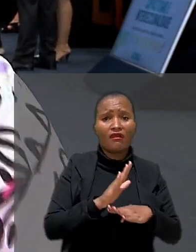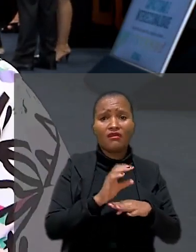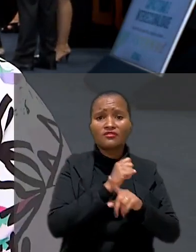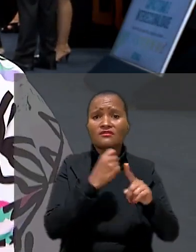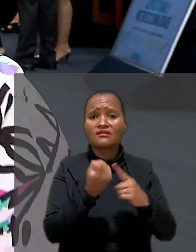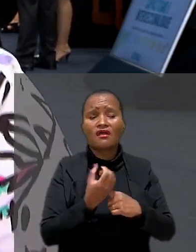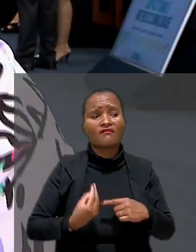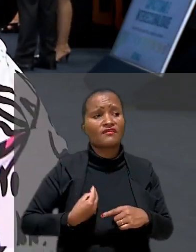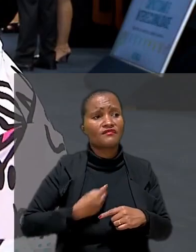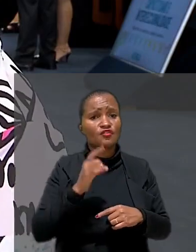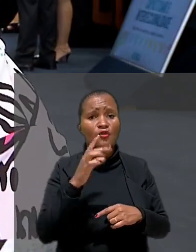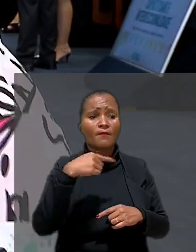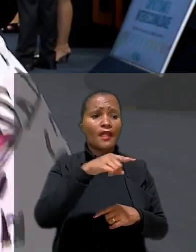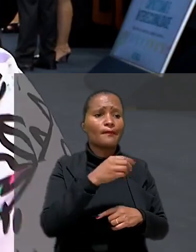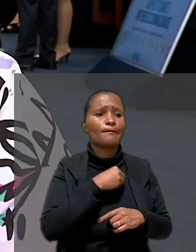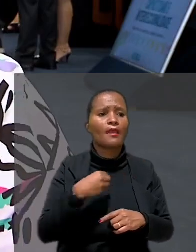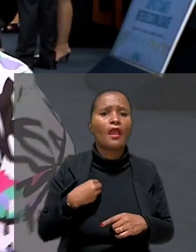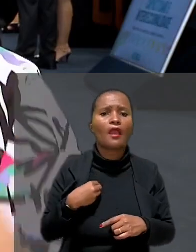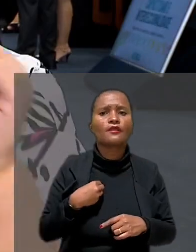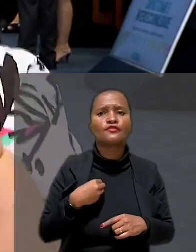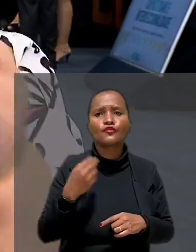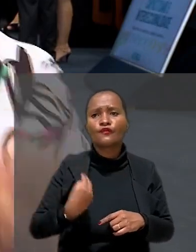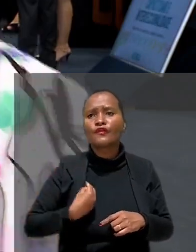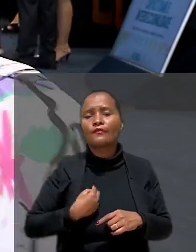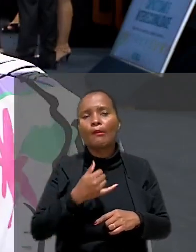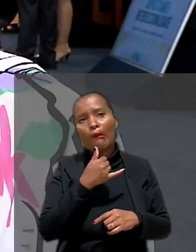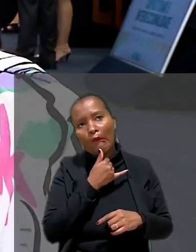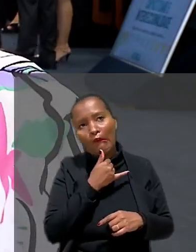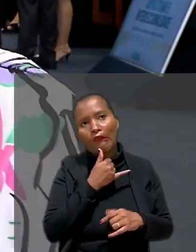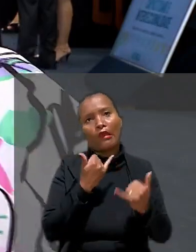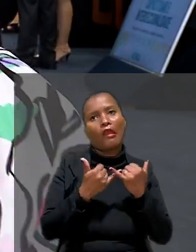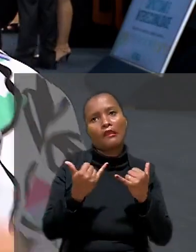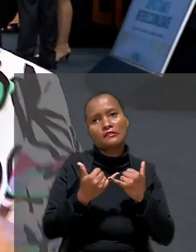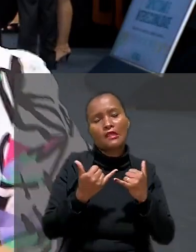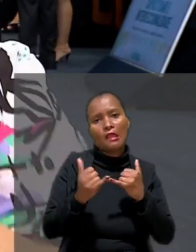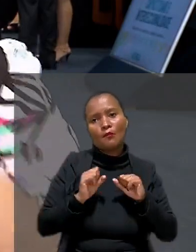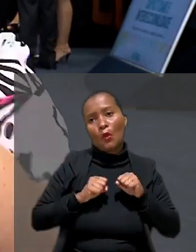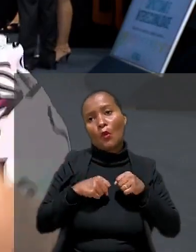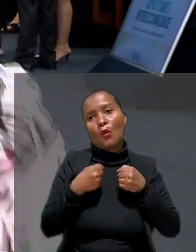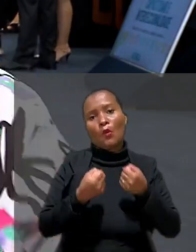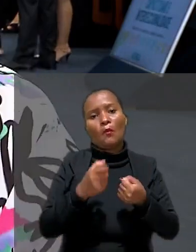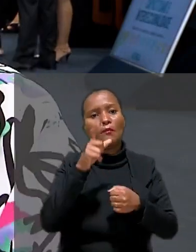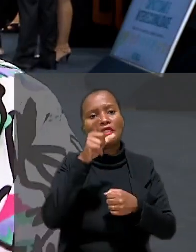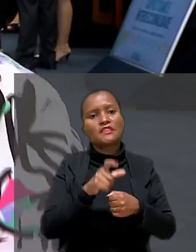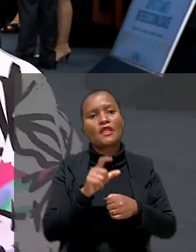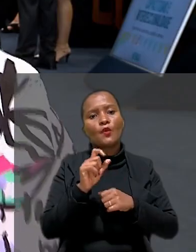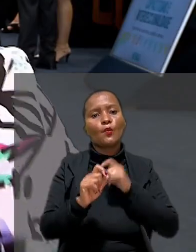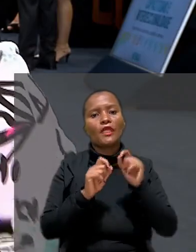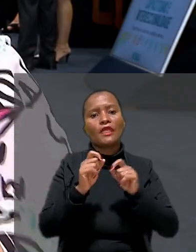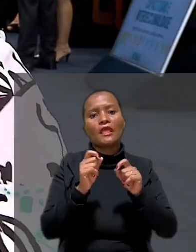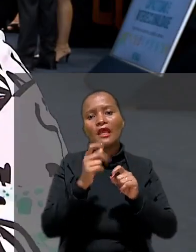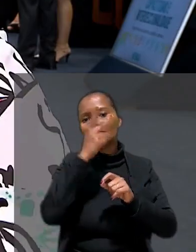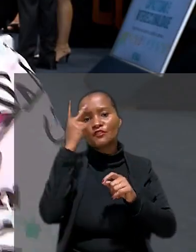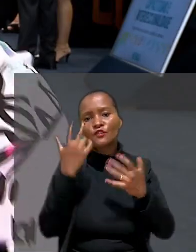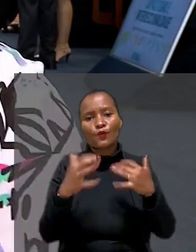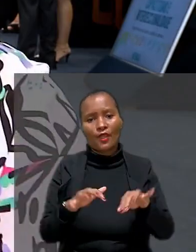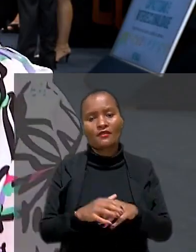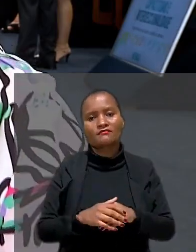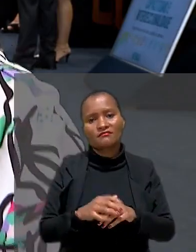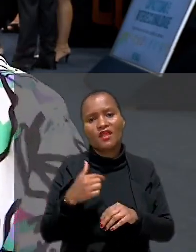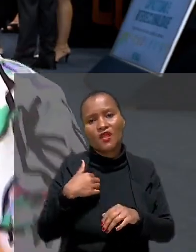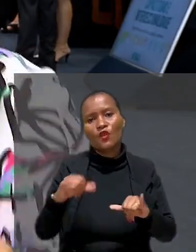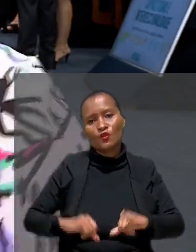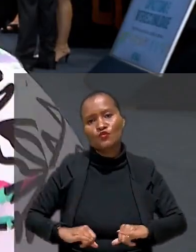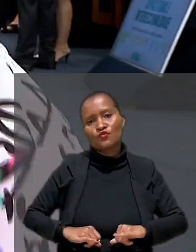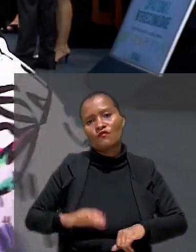para frequentar médico, ela vive para ser triste, para ser um exemplo de superação, para ser aquilo que ninguém quer ser. Então, eu sofro muito mais